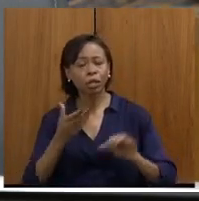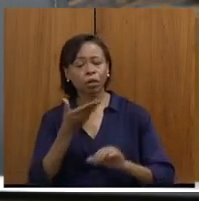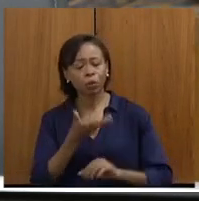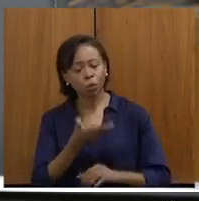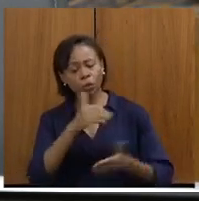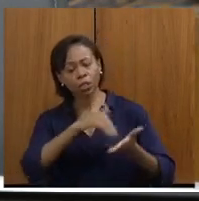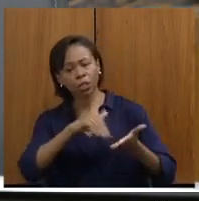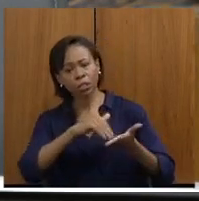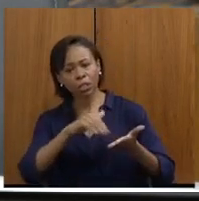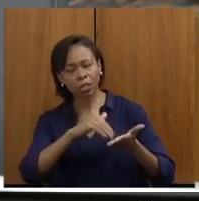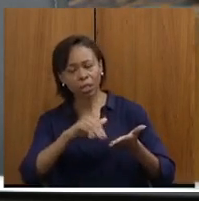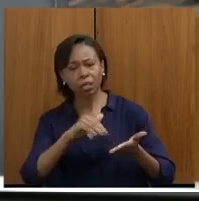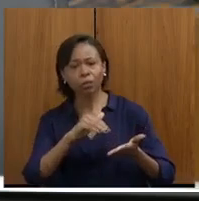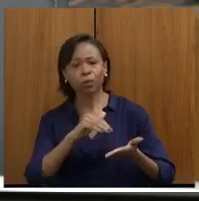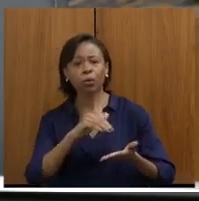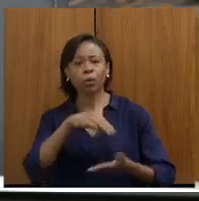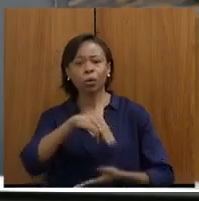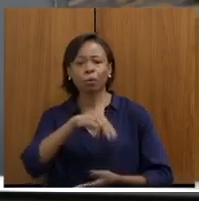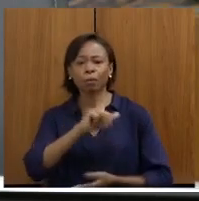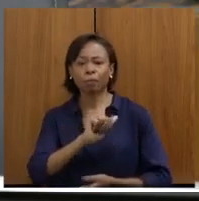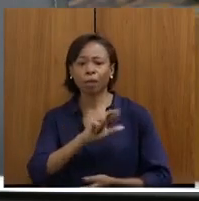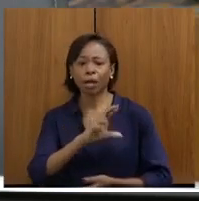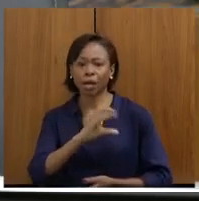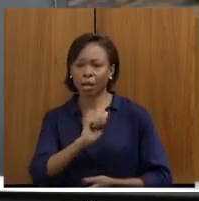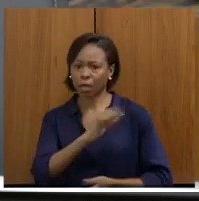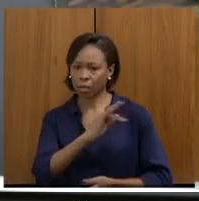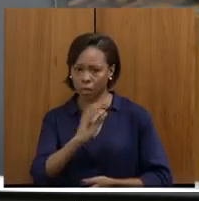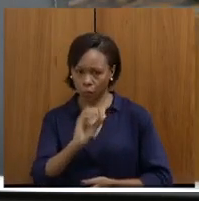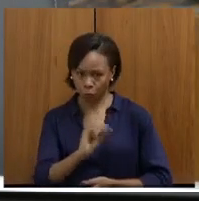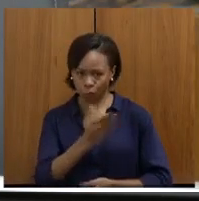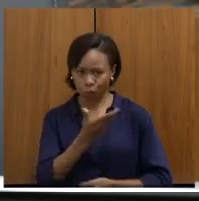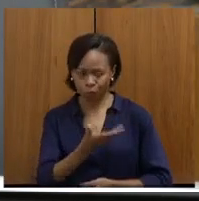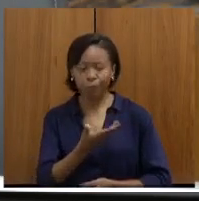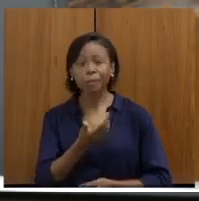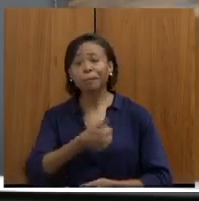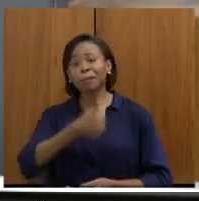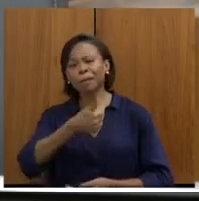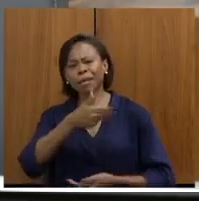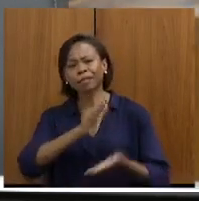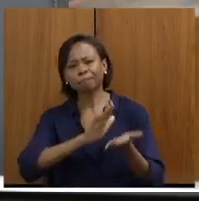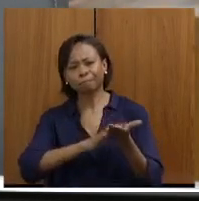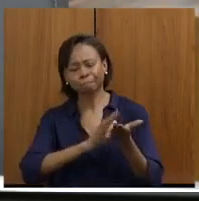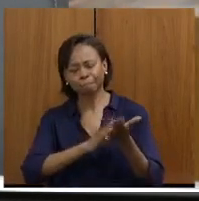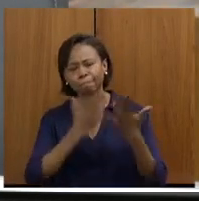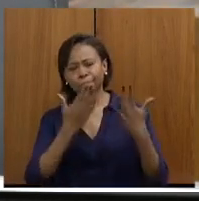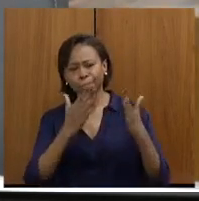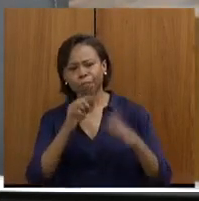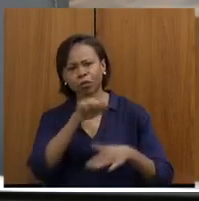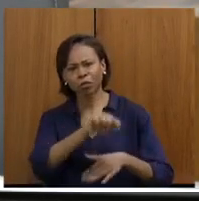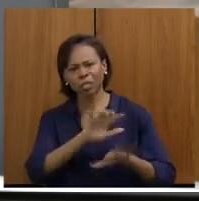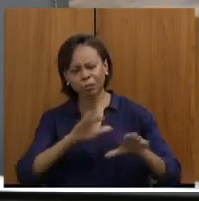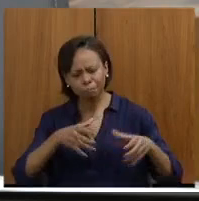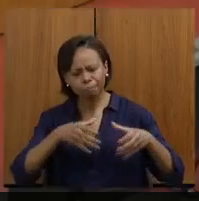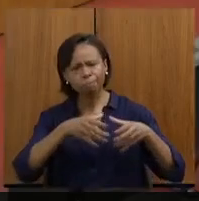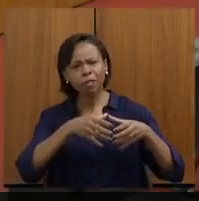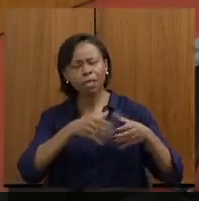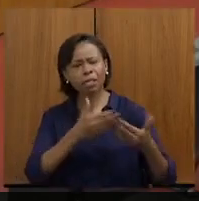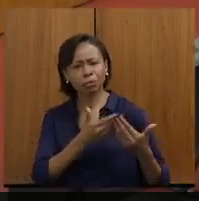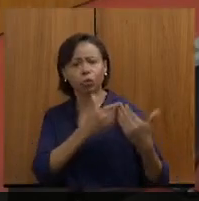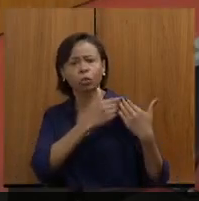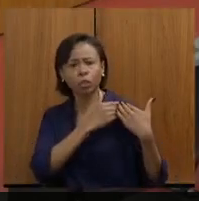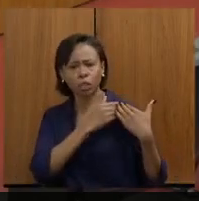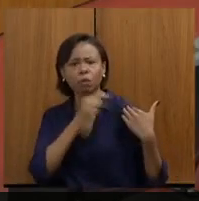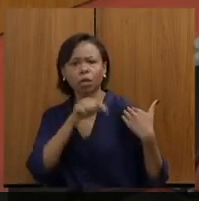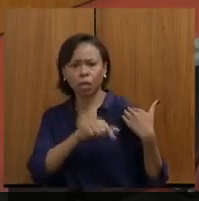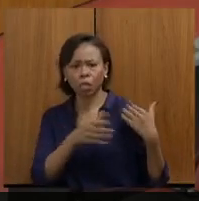Fernando Marcato. E, primeiro, secretário, quero te parabenizar por estar frente a esta pasta importante no